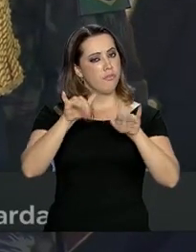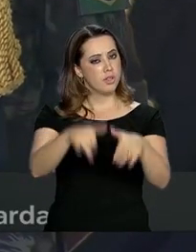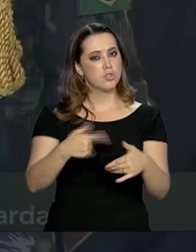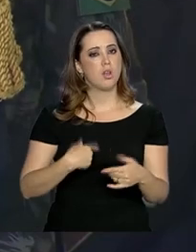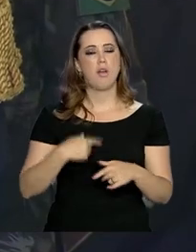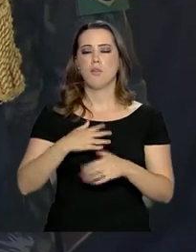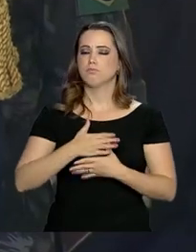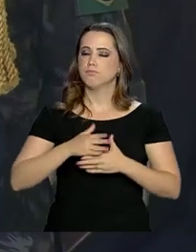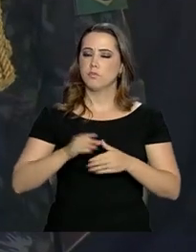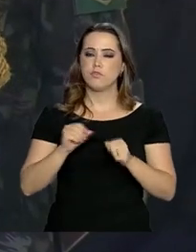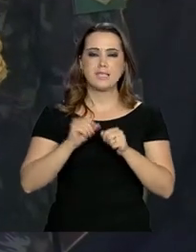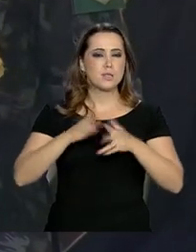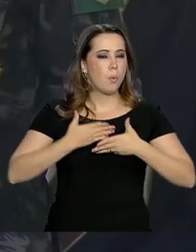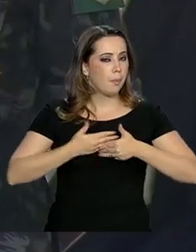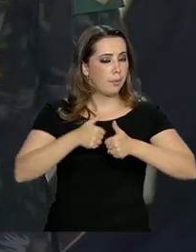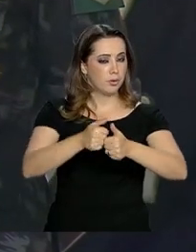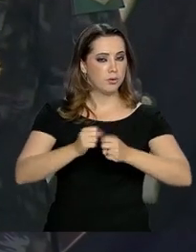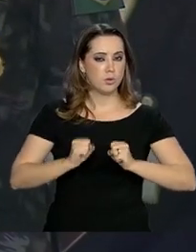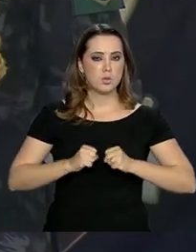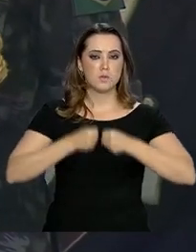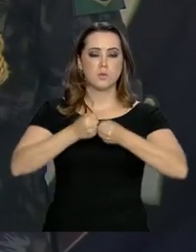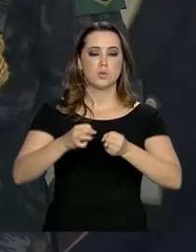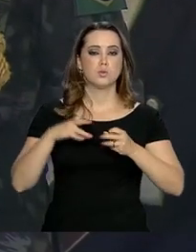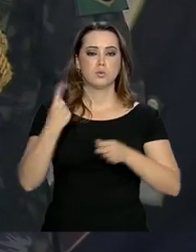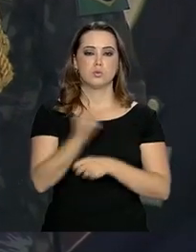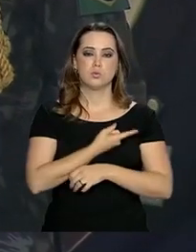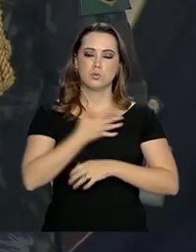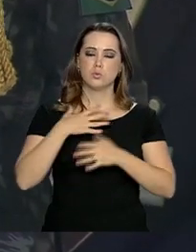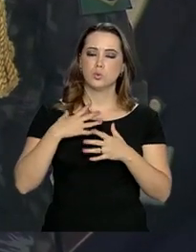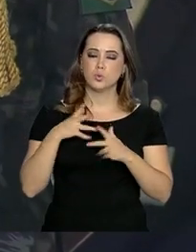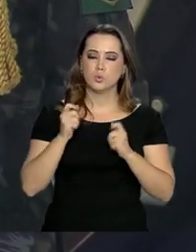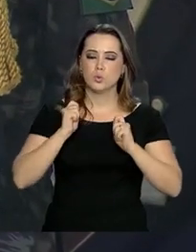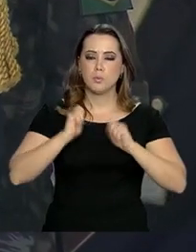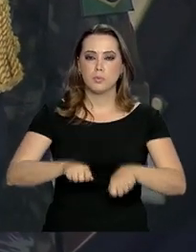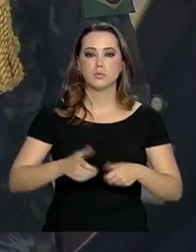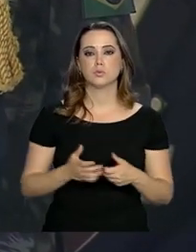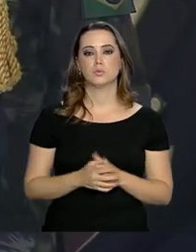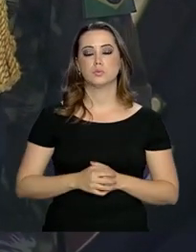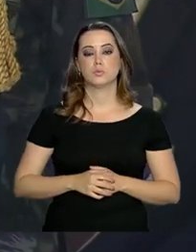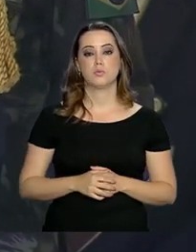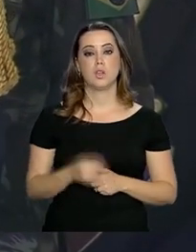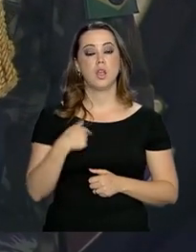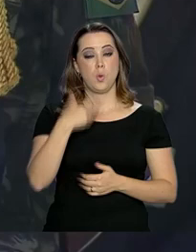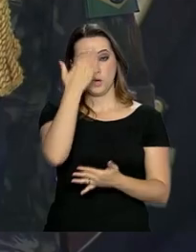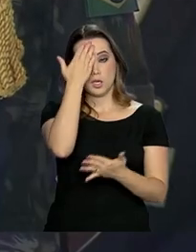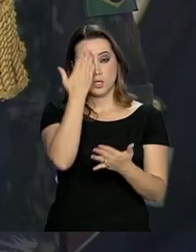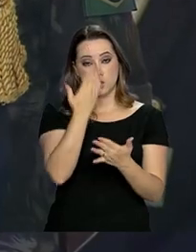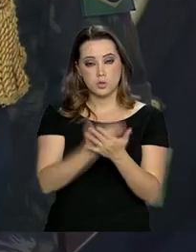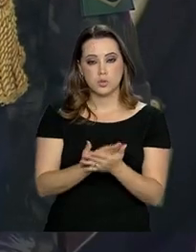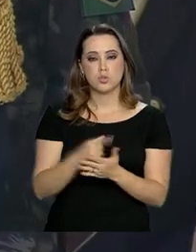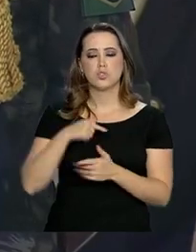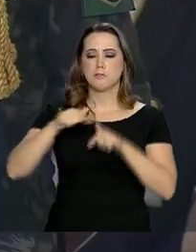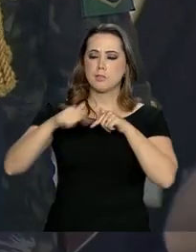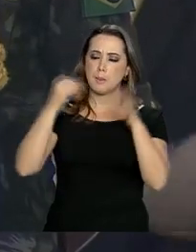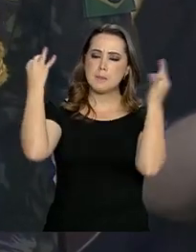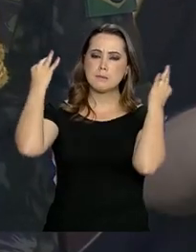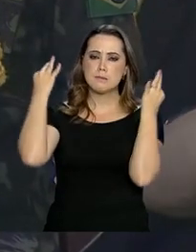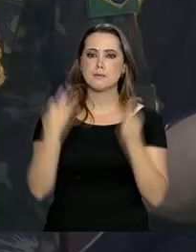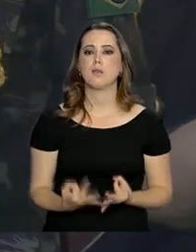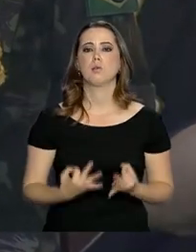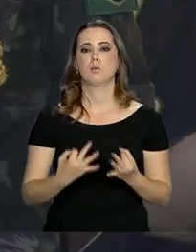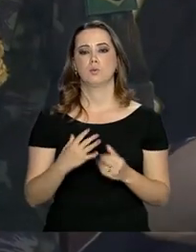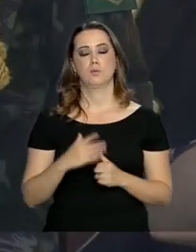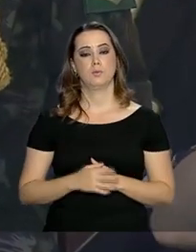pude de melhor, empenhando todas as minhas energias. Levo a convicção de que combati o bom combate.